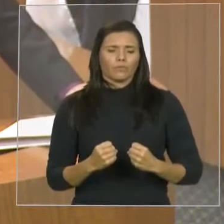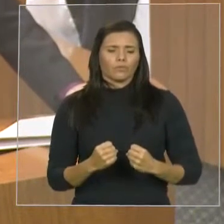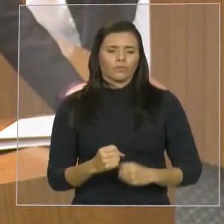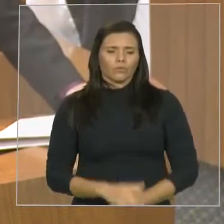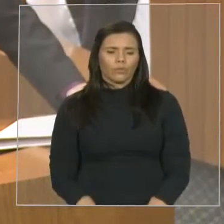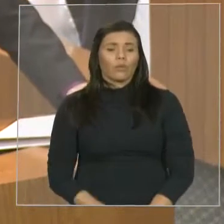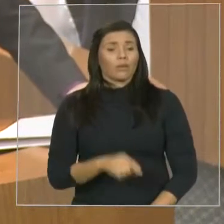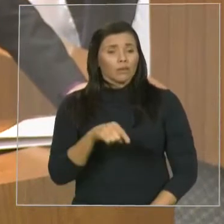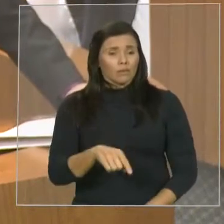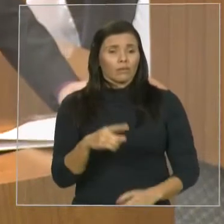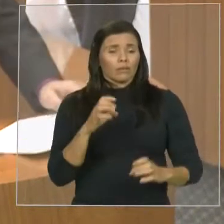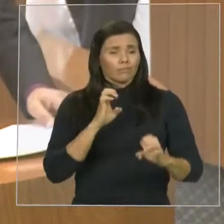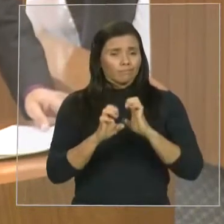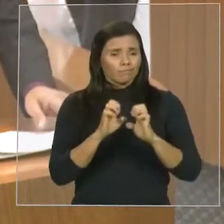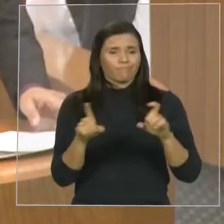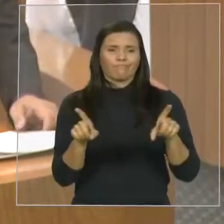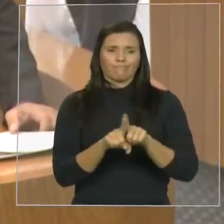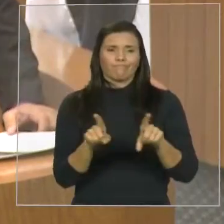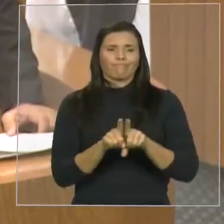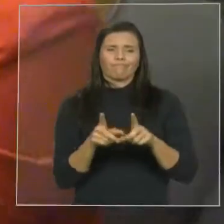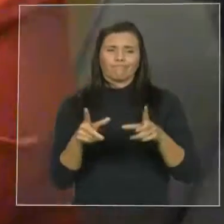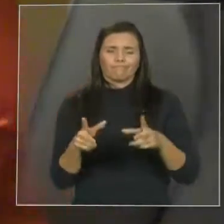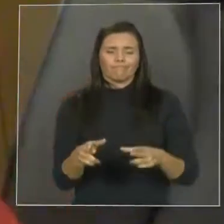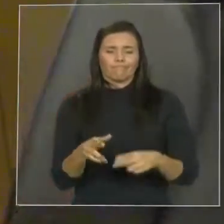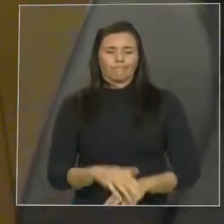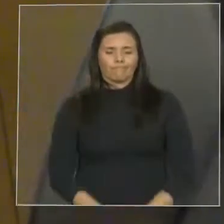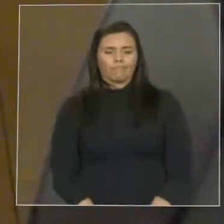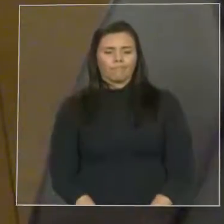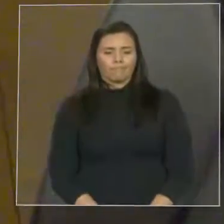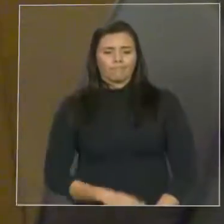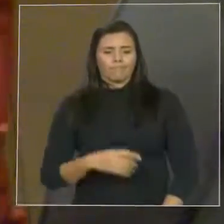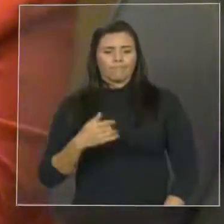Deputado Marco Aurélio, quero aqui...